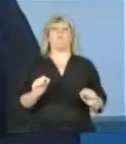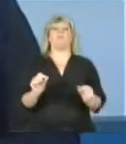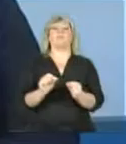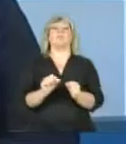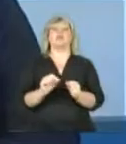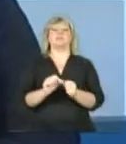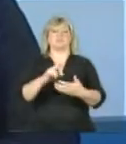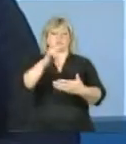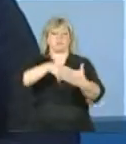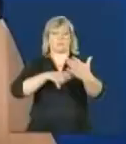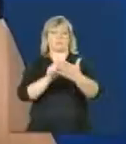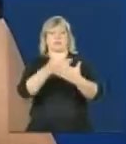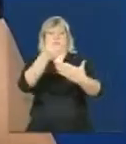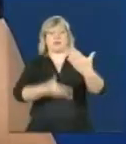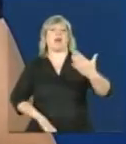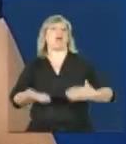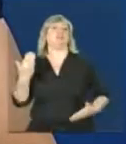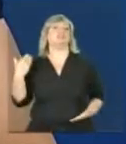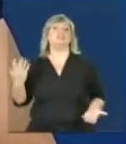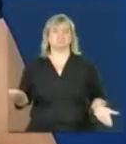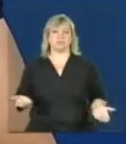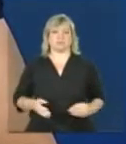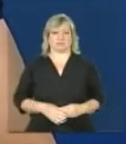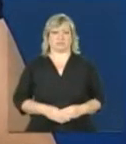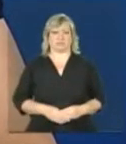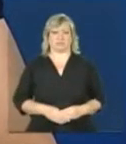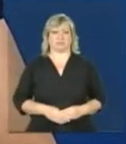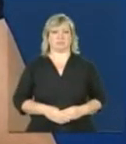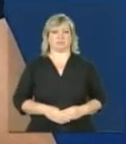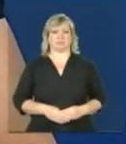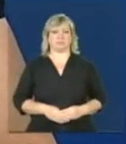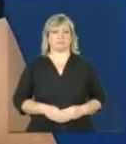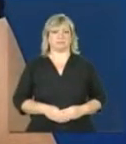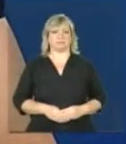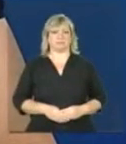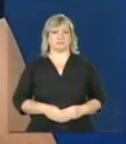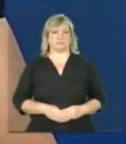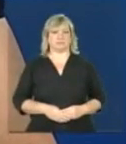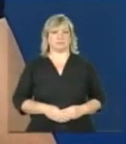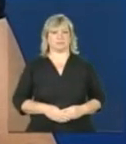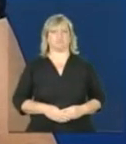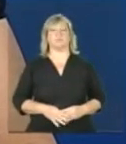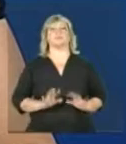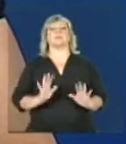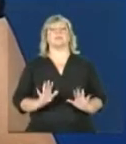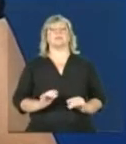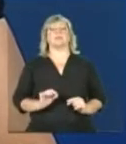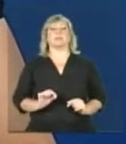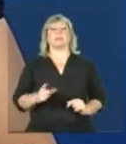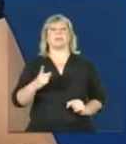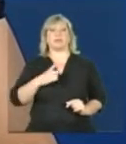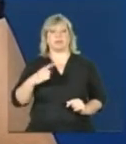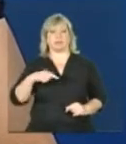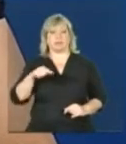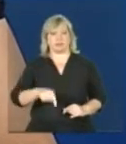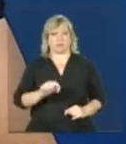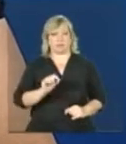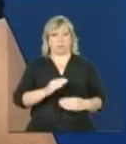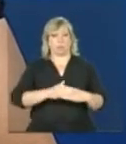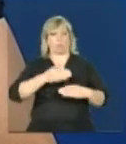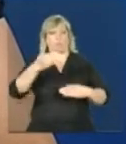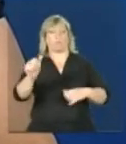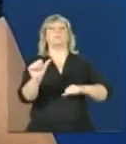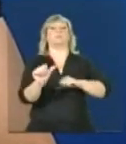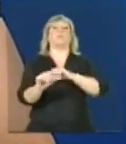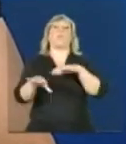formulários antigos? Bom, na passagem de um sistema de cadastramento para